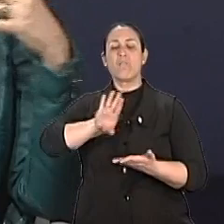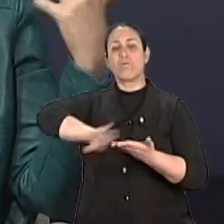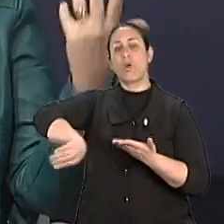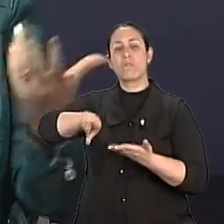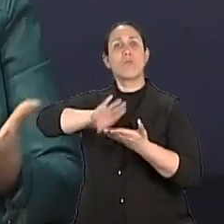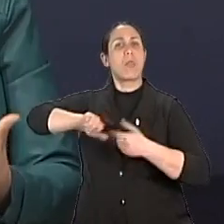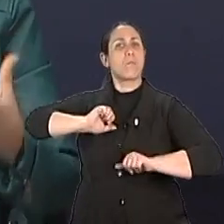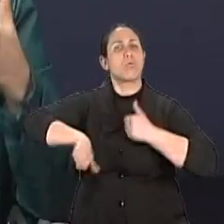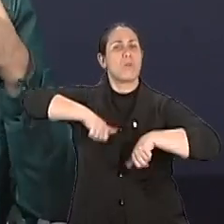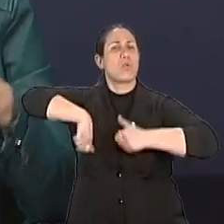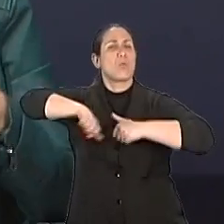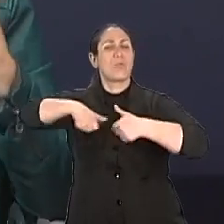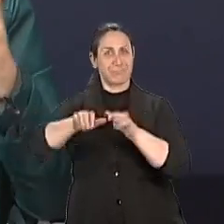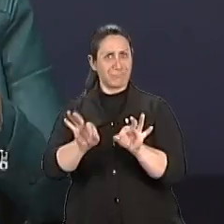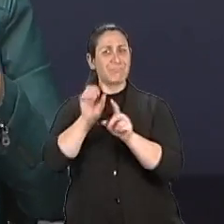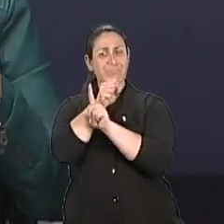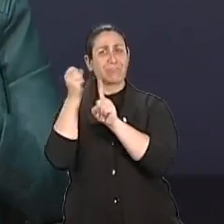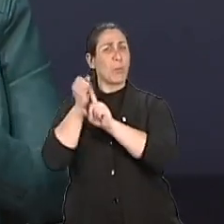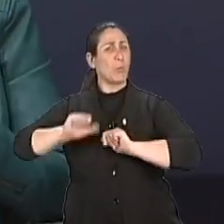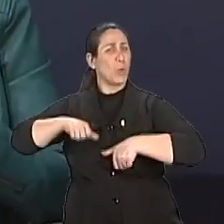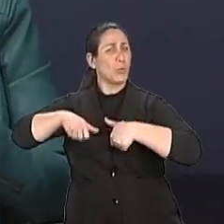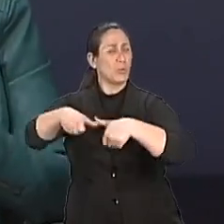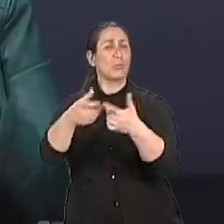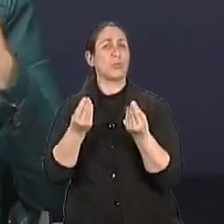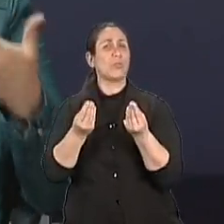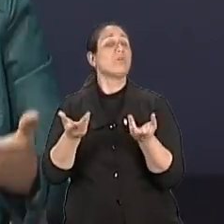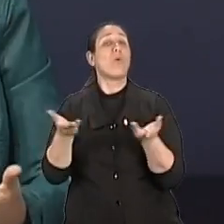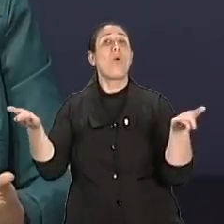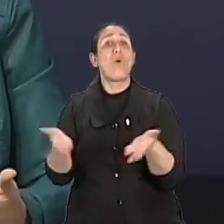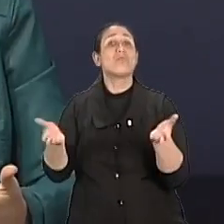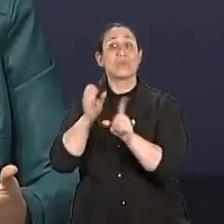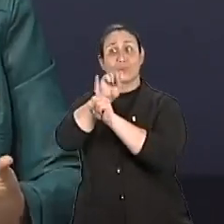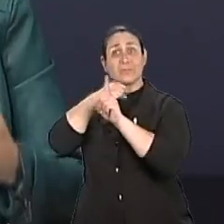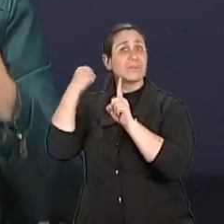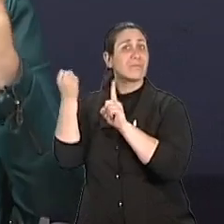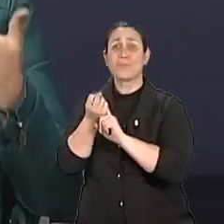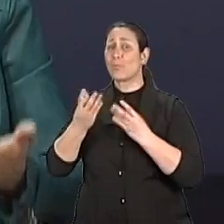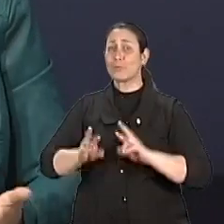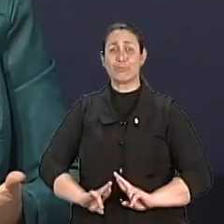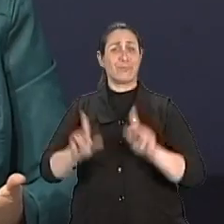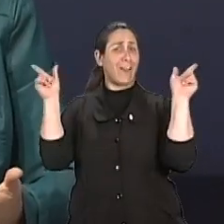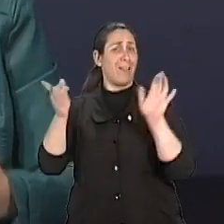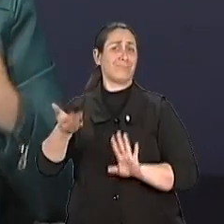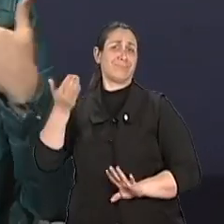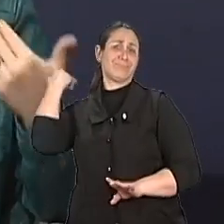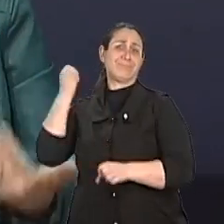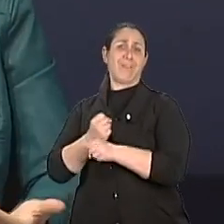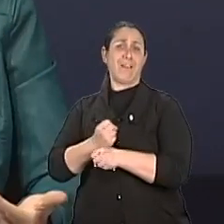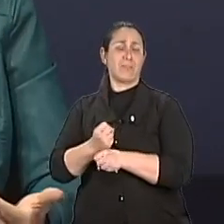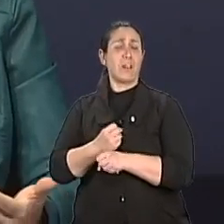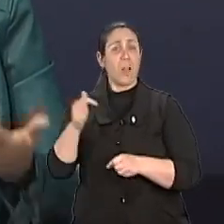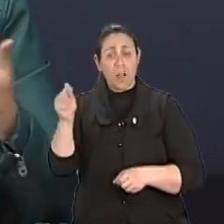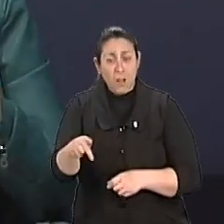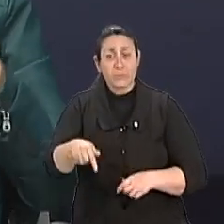modifica um contexto. Hoje o nosso cenário social é todo diferente. As configurações familiares são